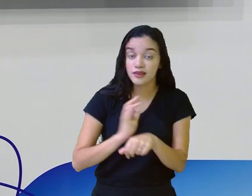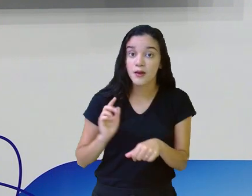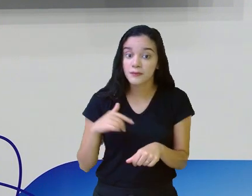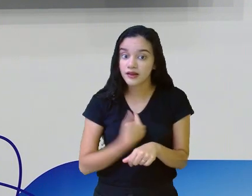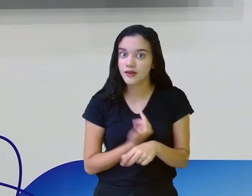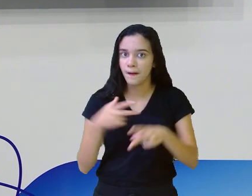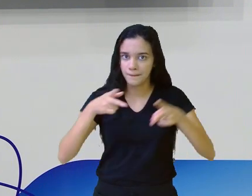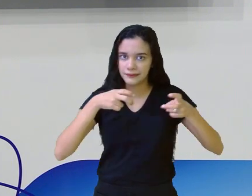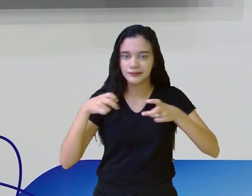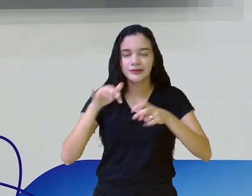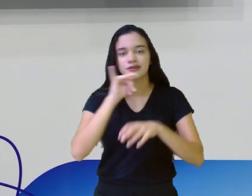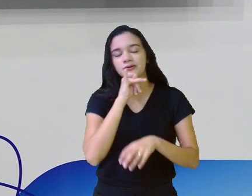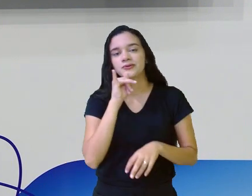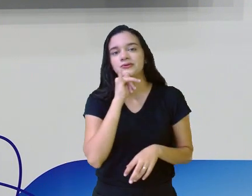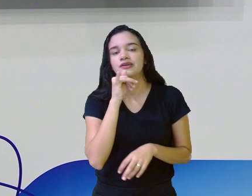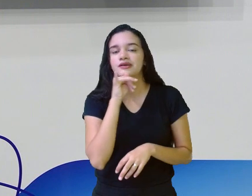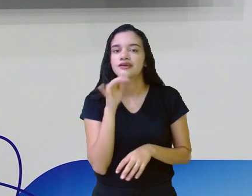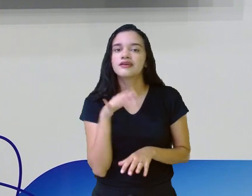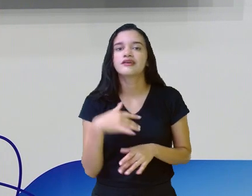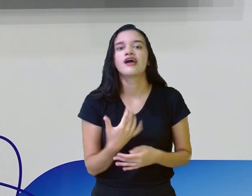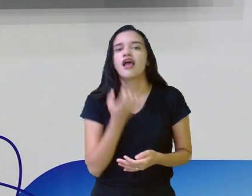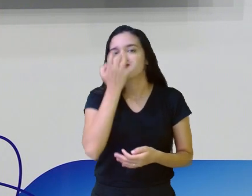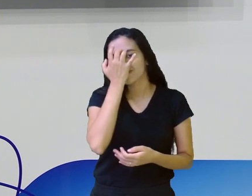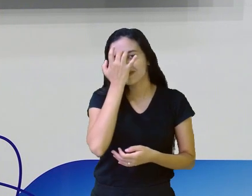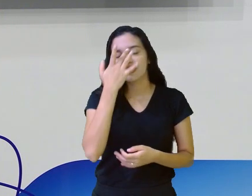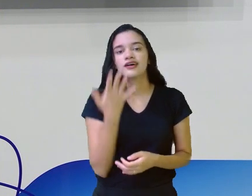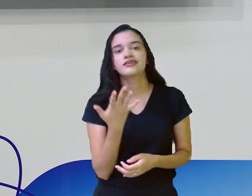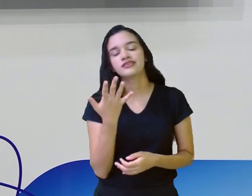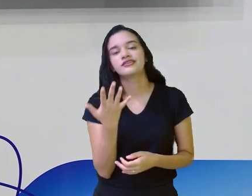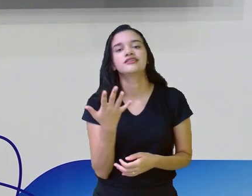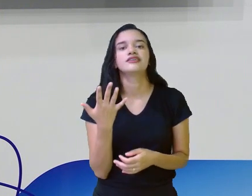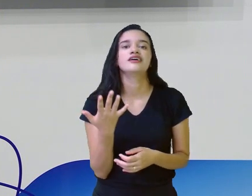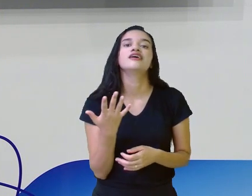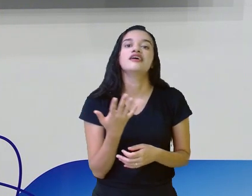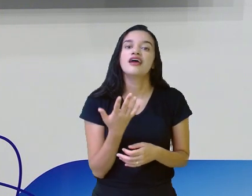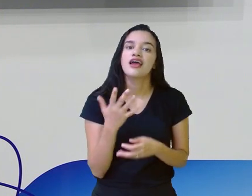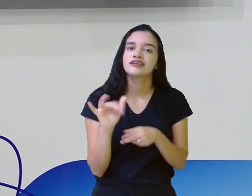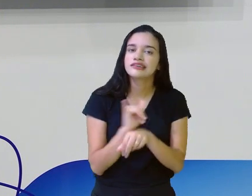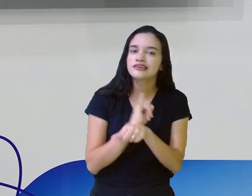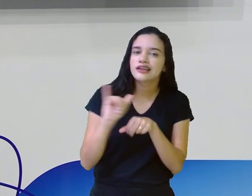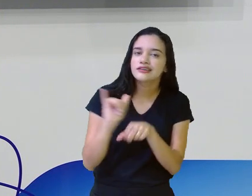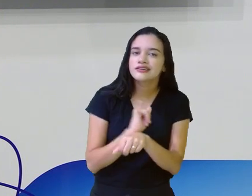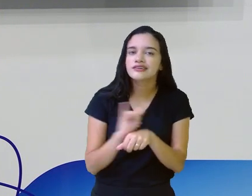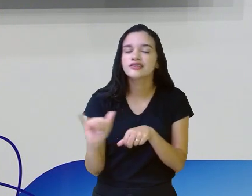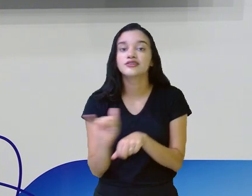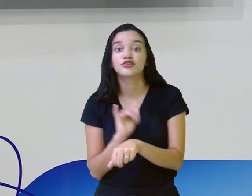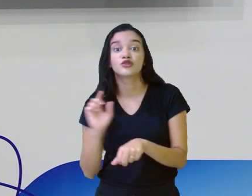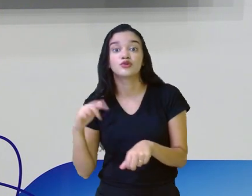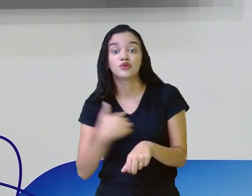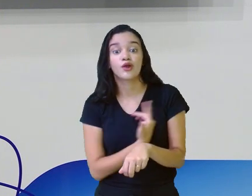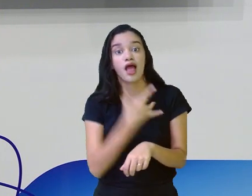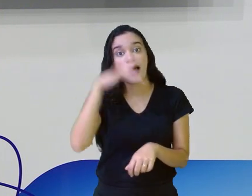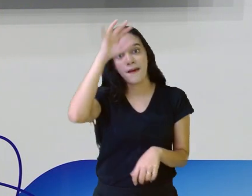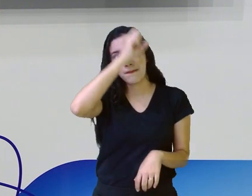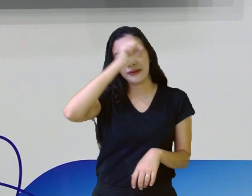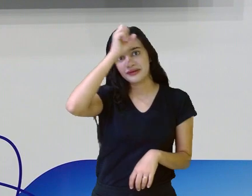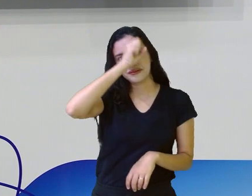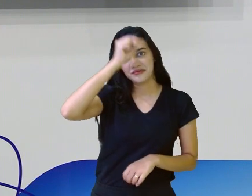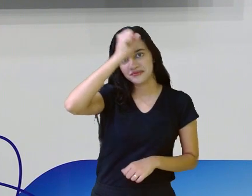a gente identificar. Os exemplos são sempre mais fáceis, o caminho mais fácil da gente aprender.